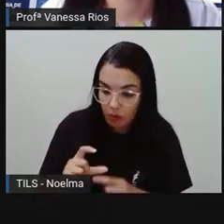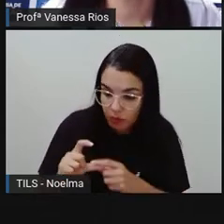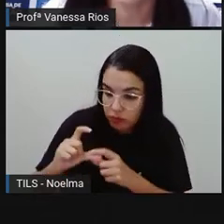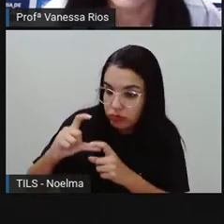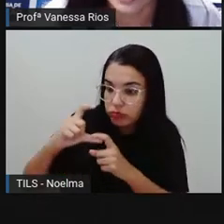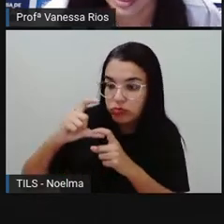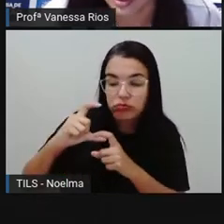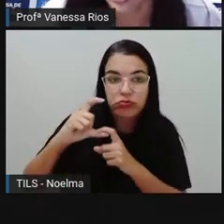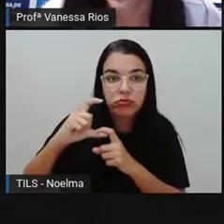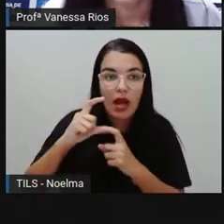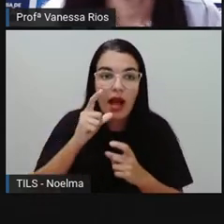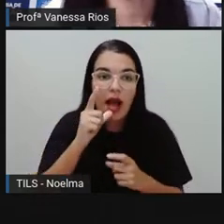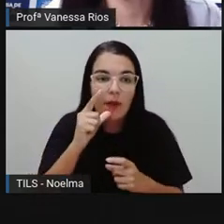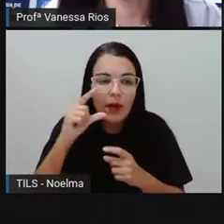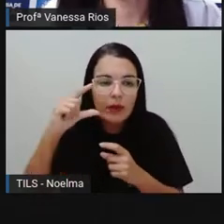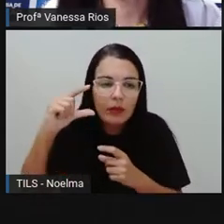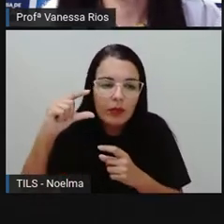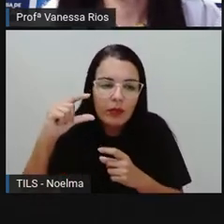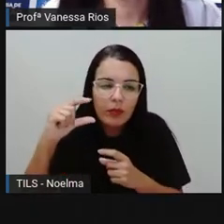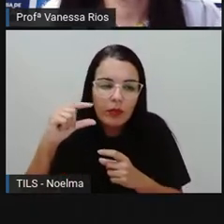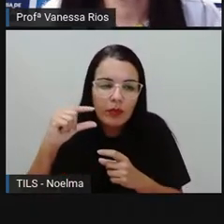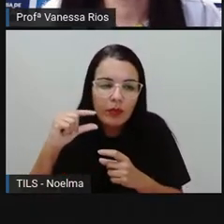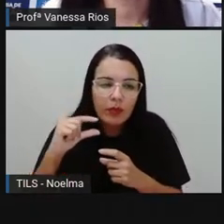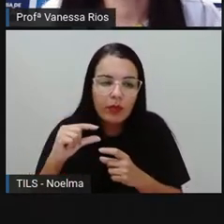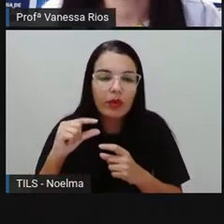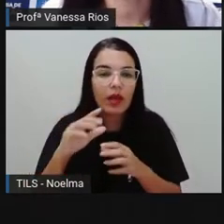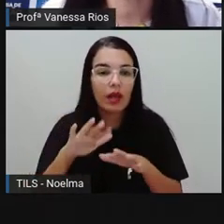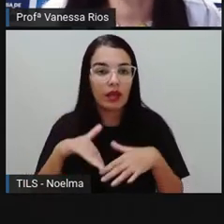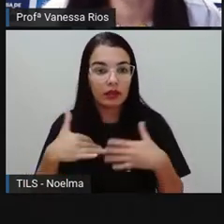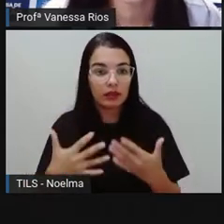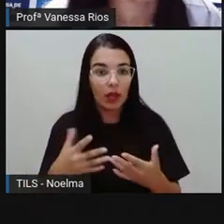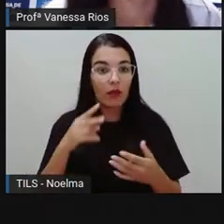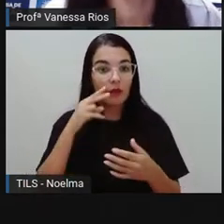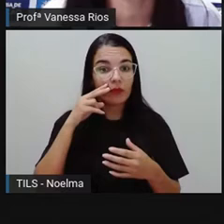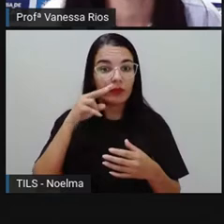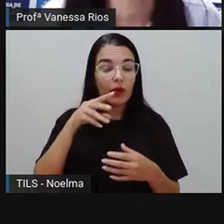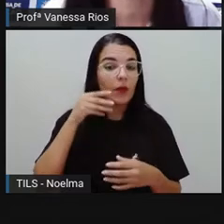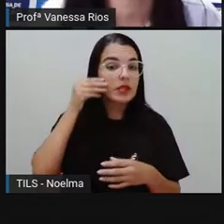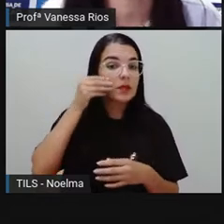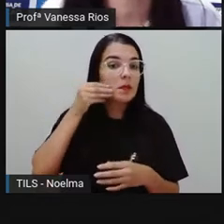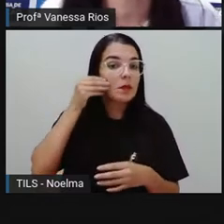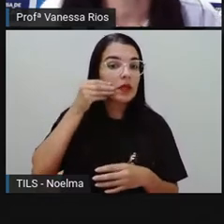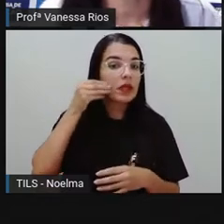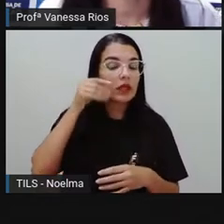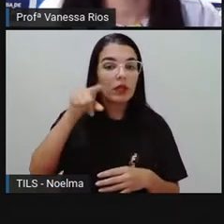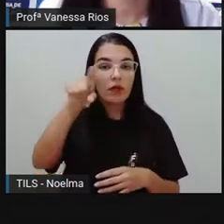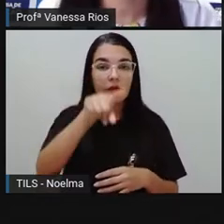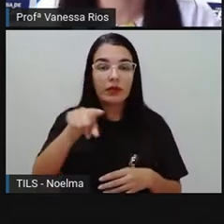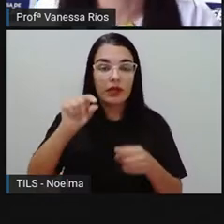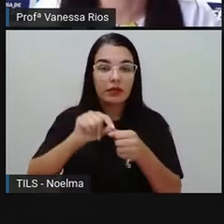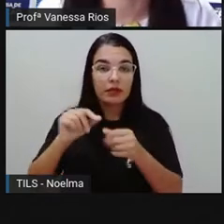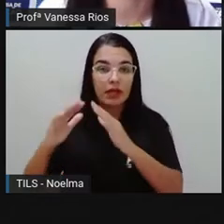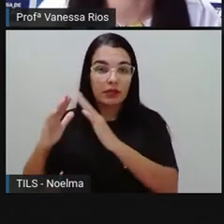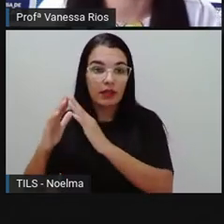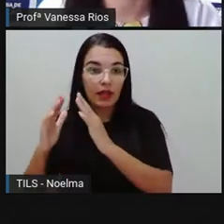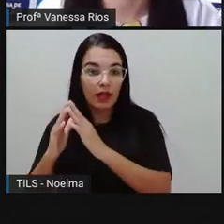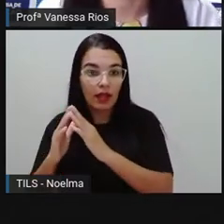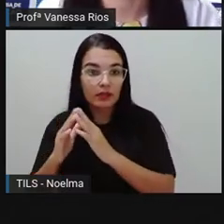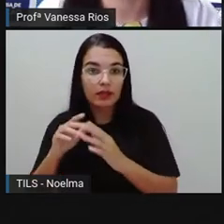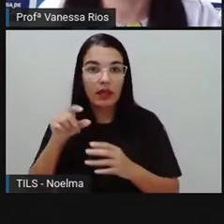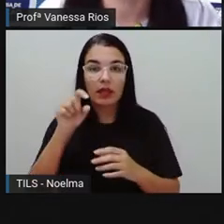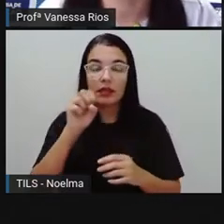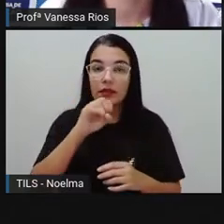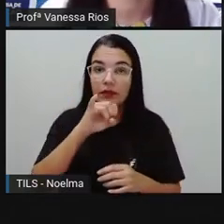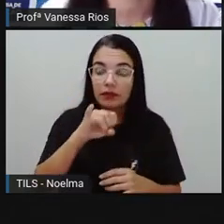diminuindo. A Pró volta aí para a experiência que foi proposta para que vocês fizessem. E aí a Pró pediu que além